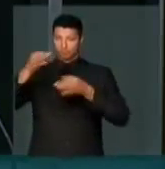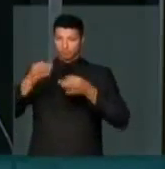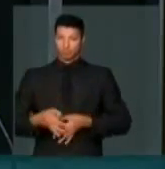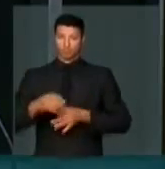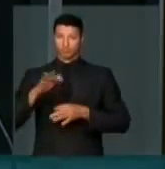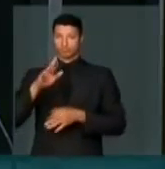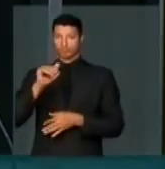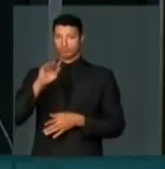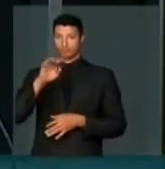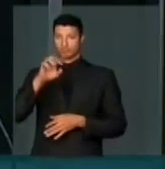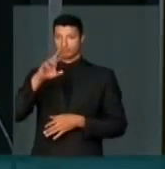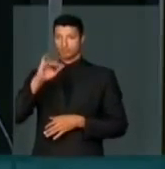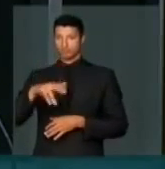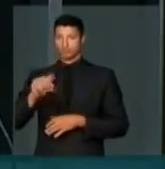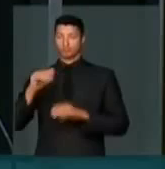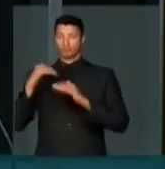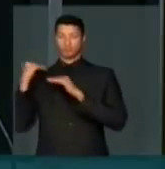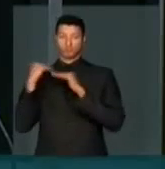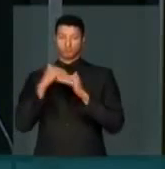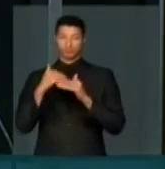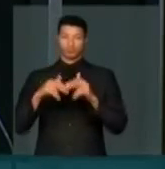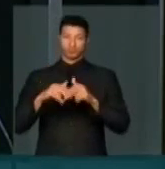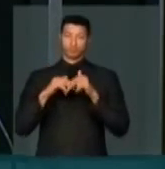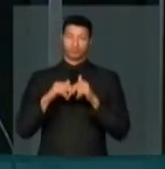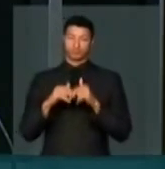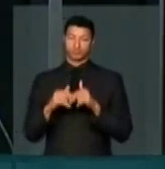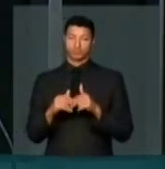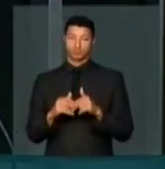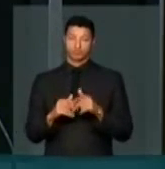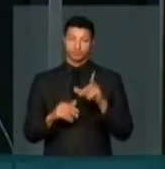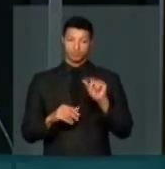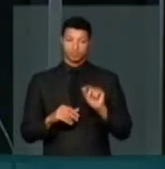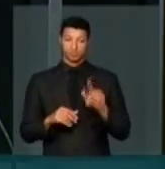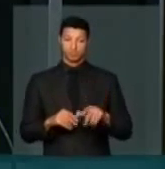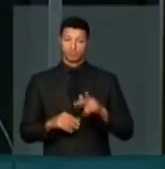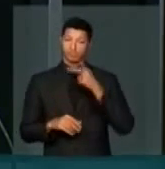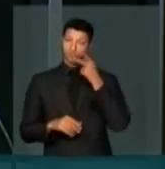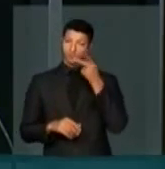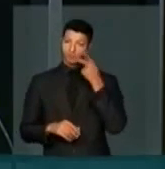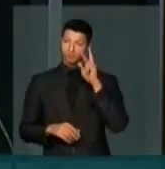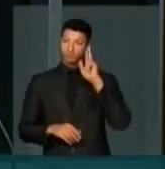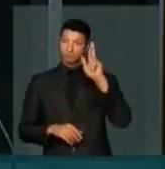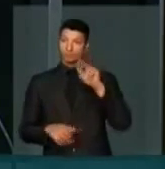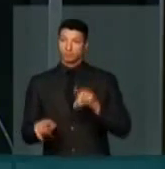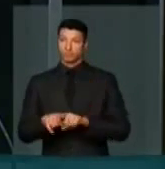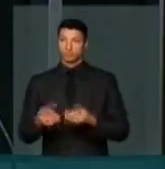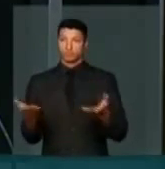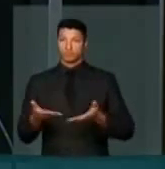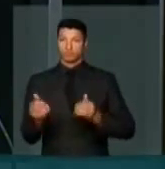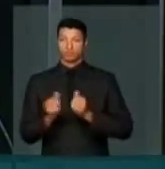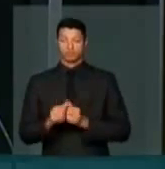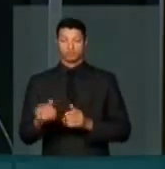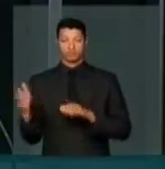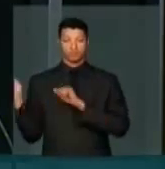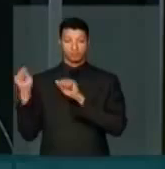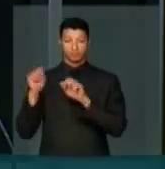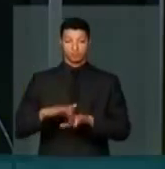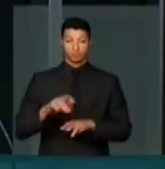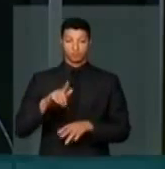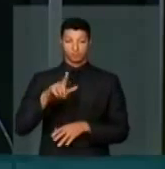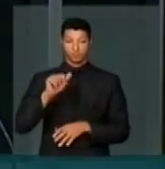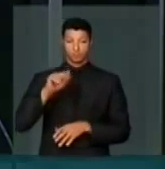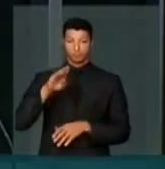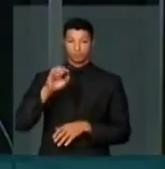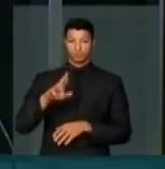fraterna e igualitária. Portanto, essa fala de liderança, e agora com a vinda do Glauber,